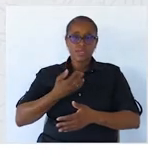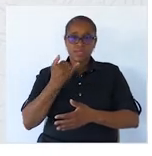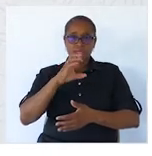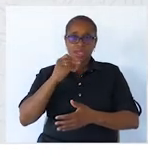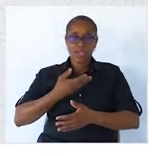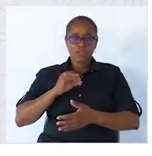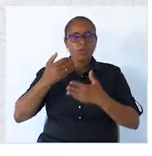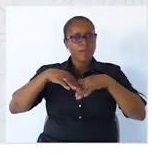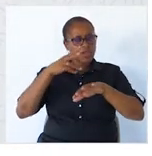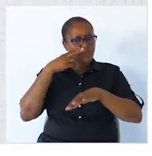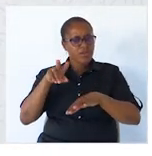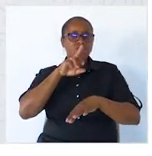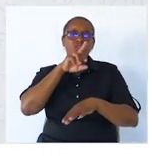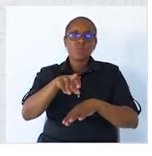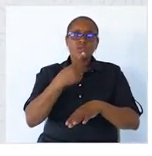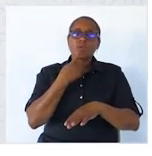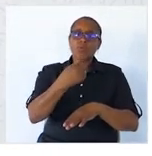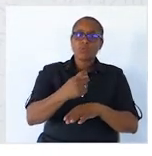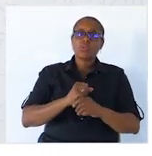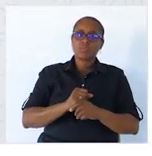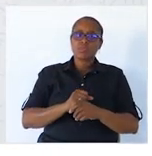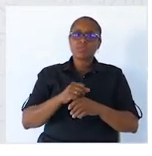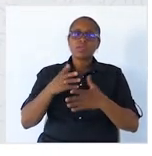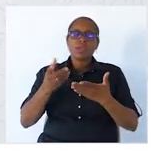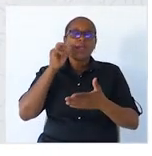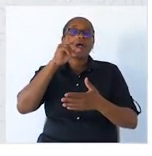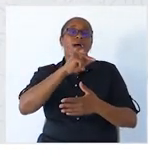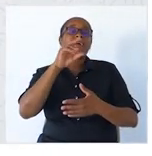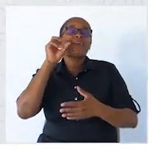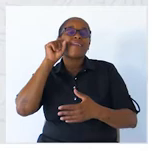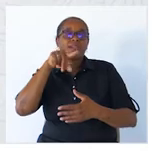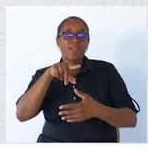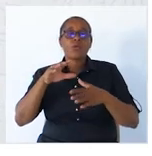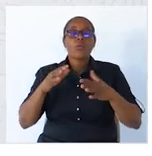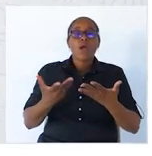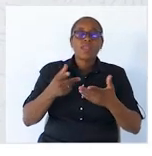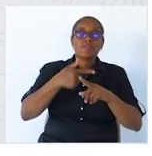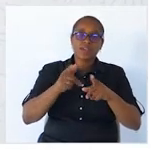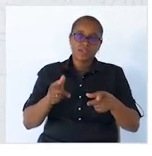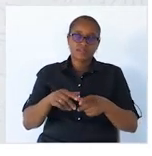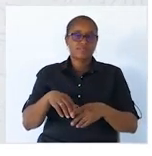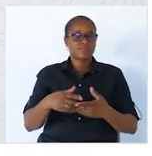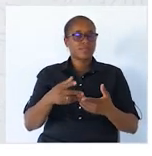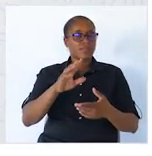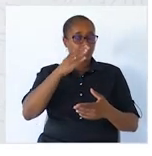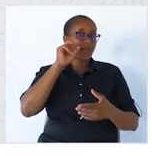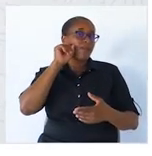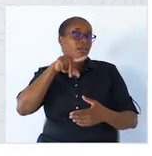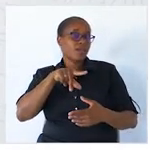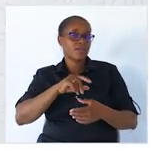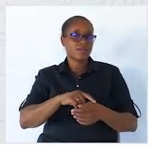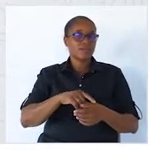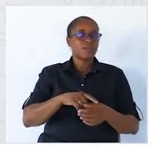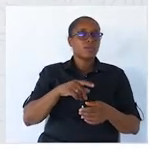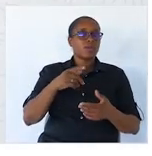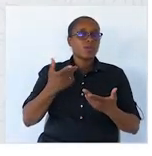Mas vejam. Responde à pergunta a quem. Qual é a diferença? Quem? Para encontrar